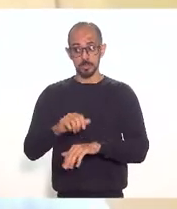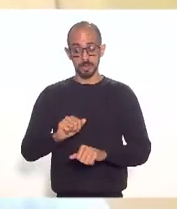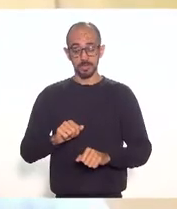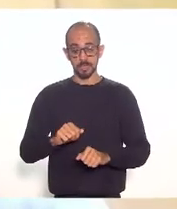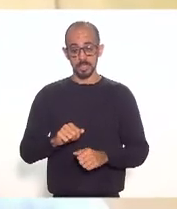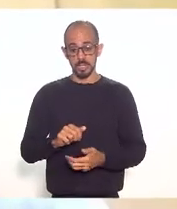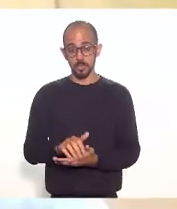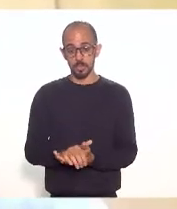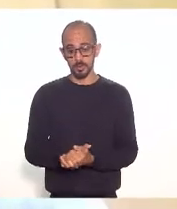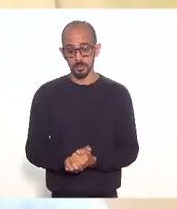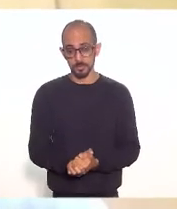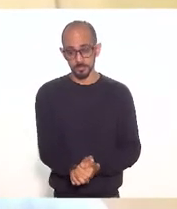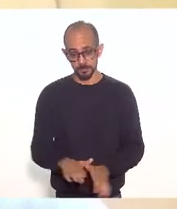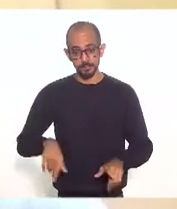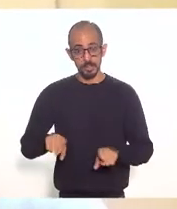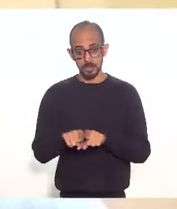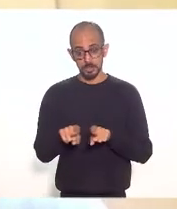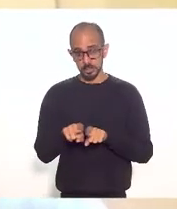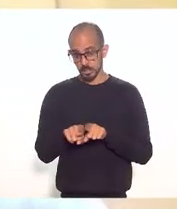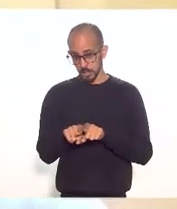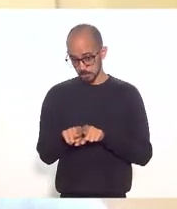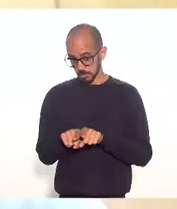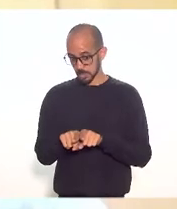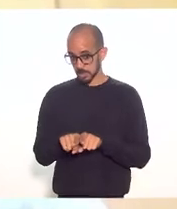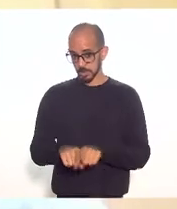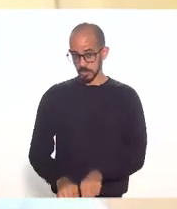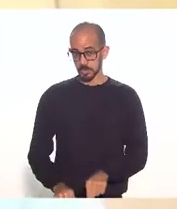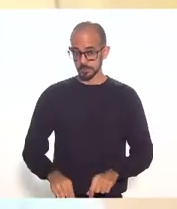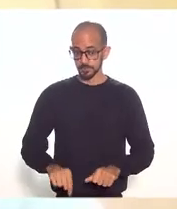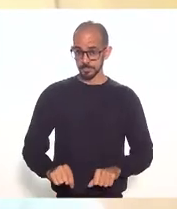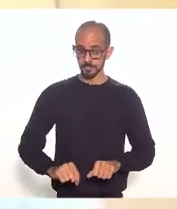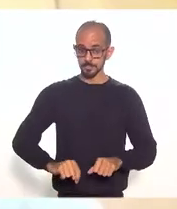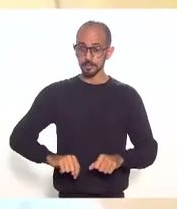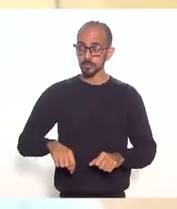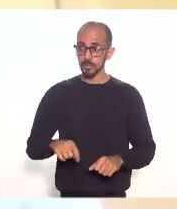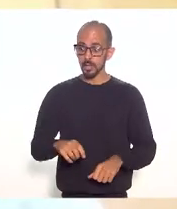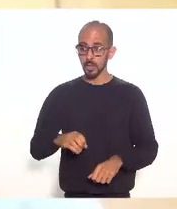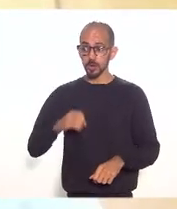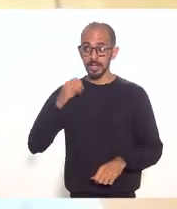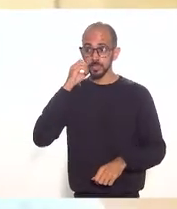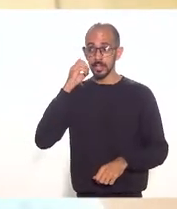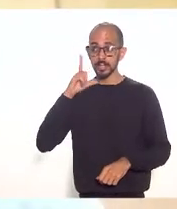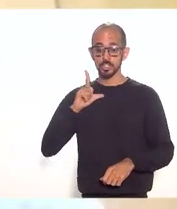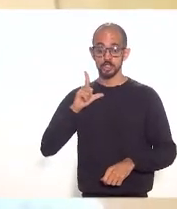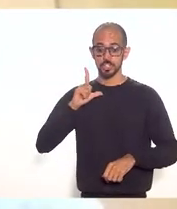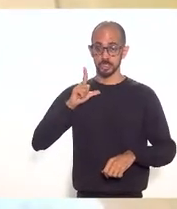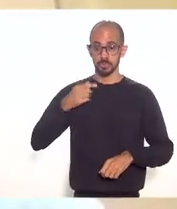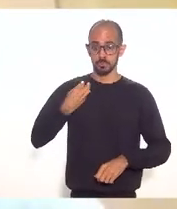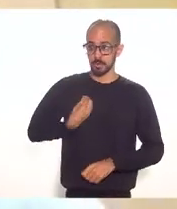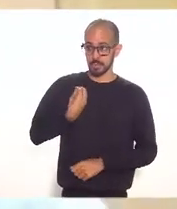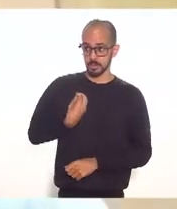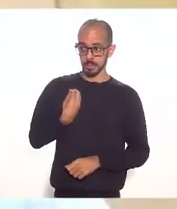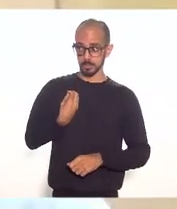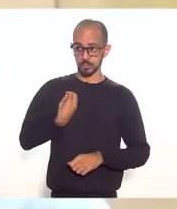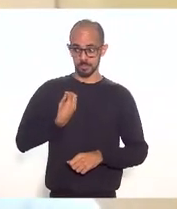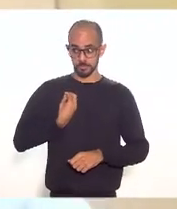saudar também o Sérgio Ricardo, presidente da Turigi, que está acompanhando nossa audiência.